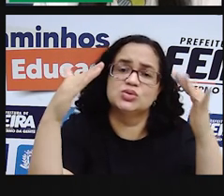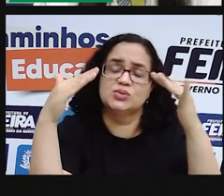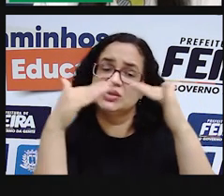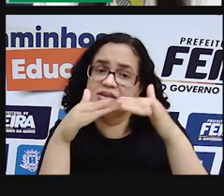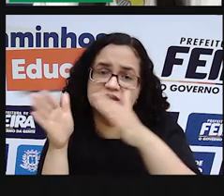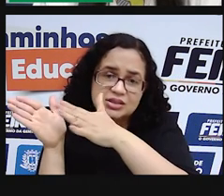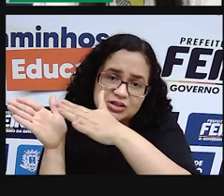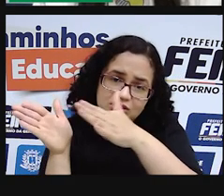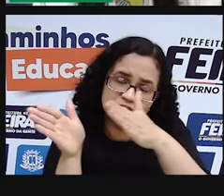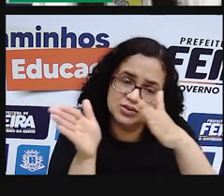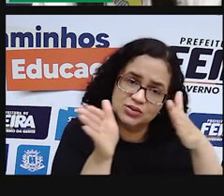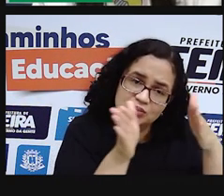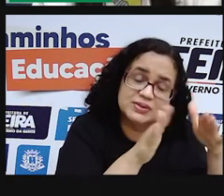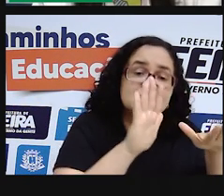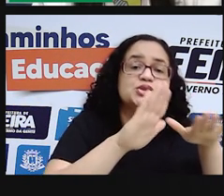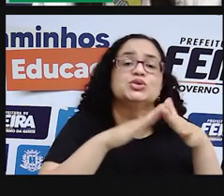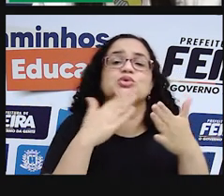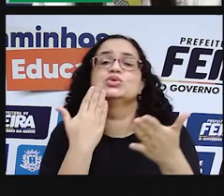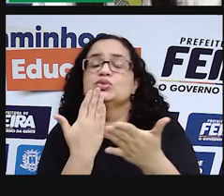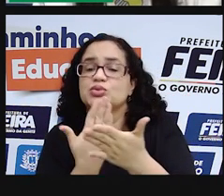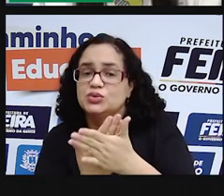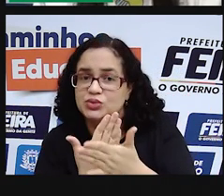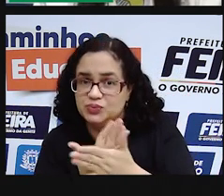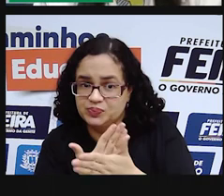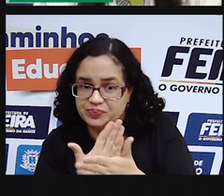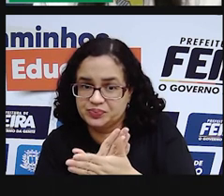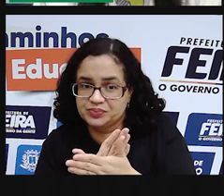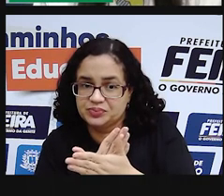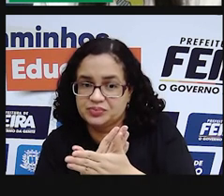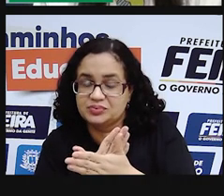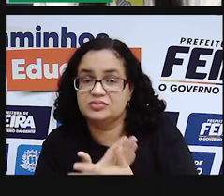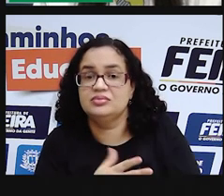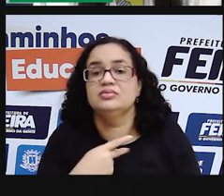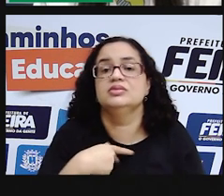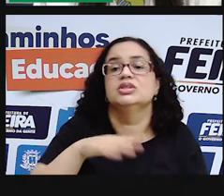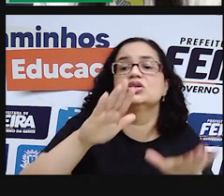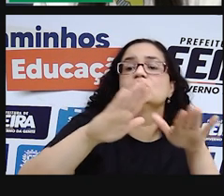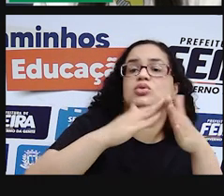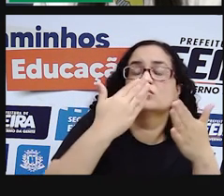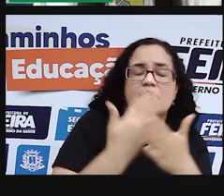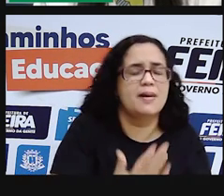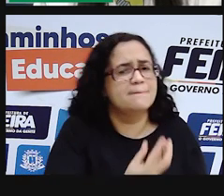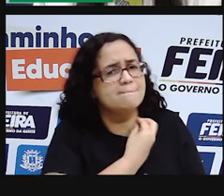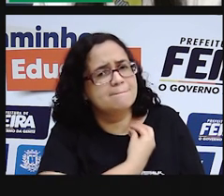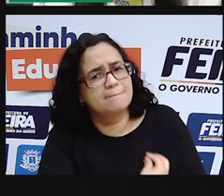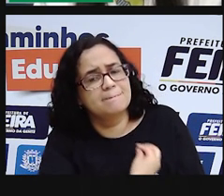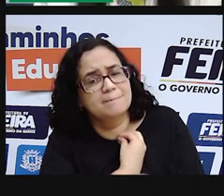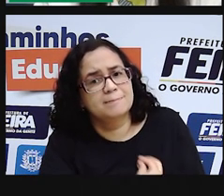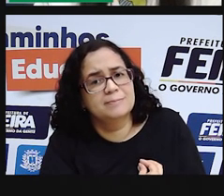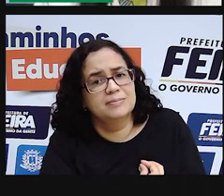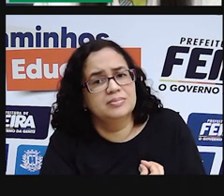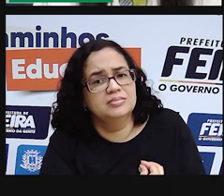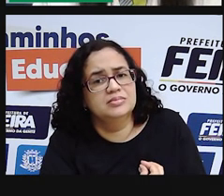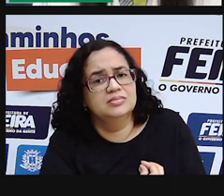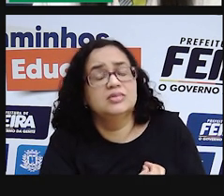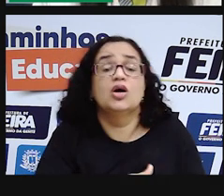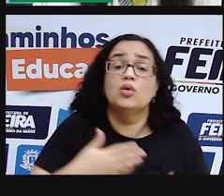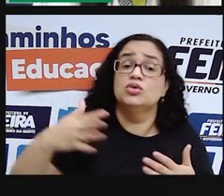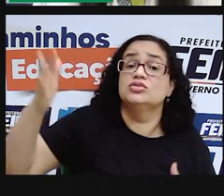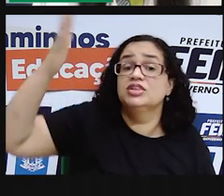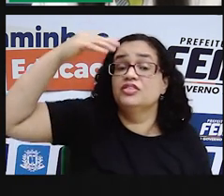No seu caminho, no seu trajeto para a escola, quando você estava frequentando a escola presencialmente, ou então quando você